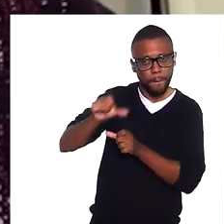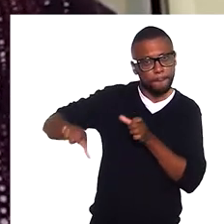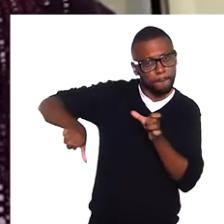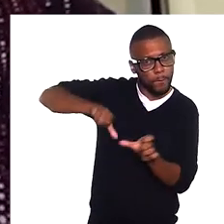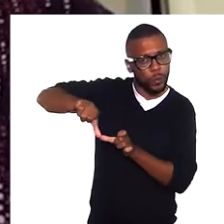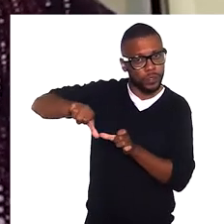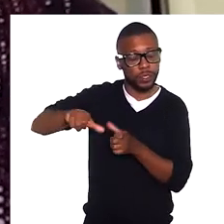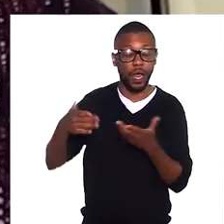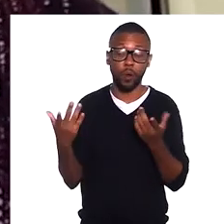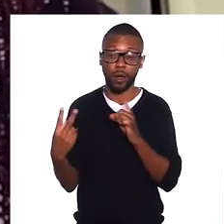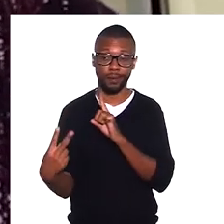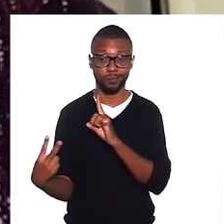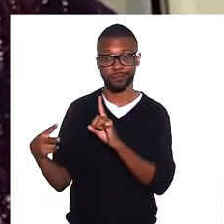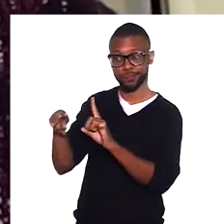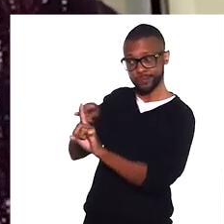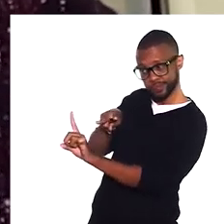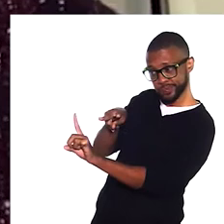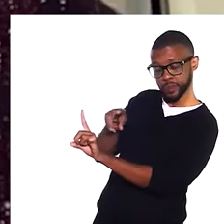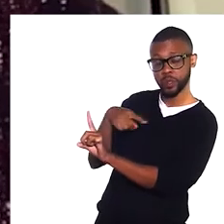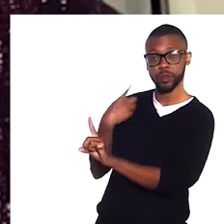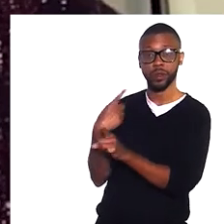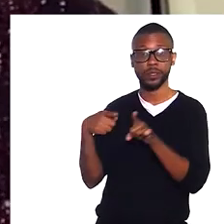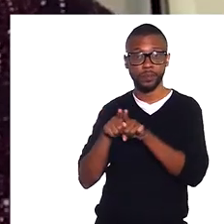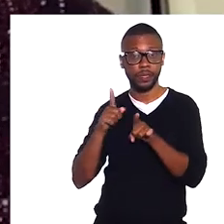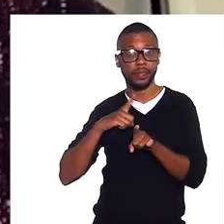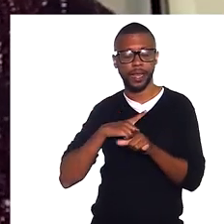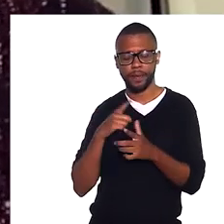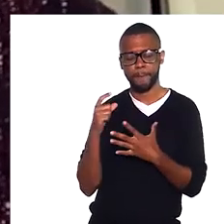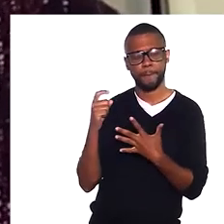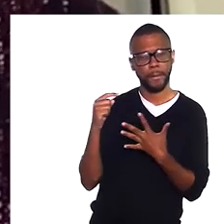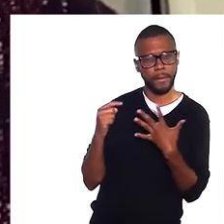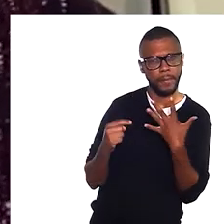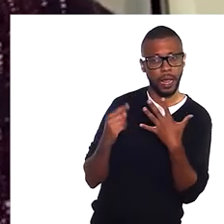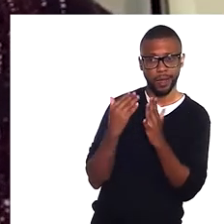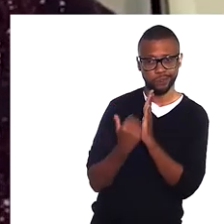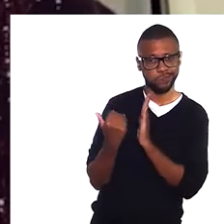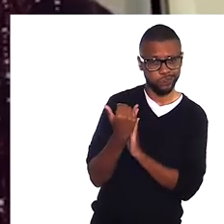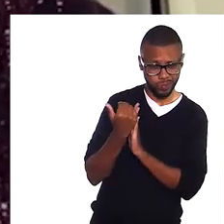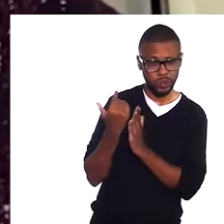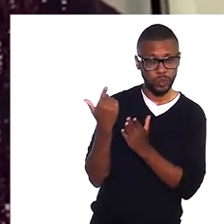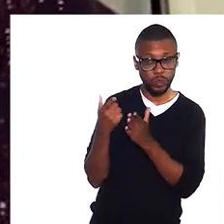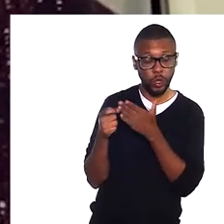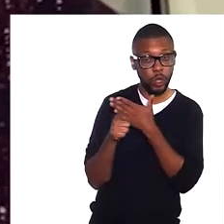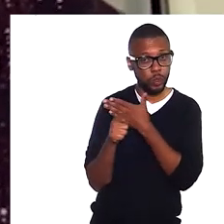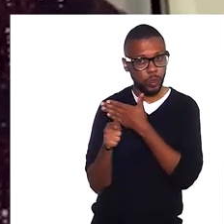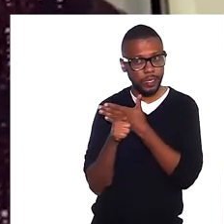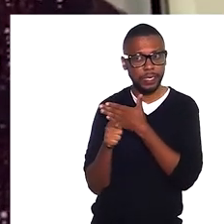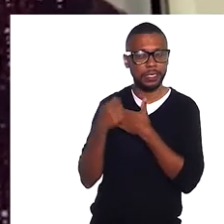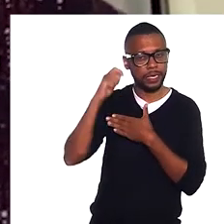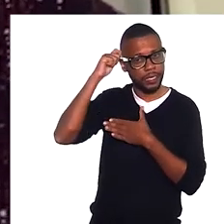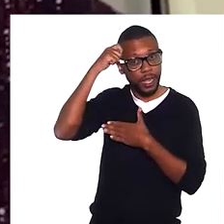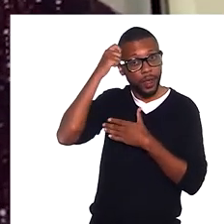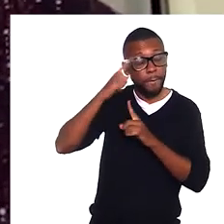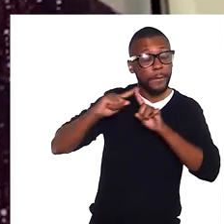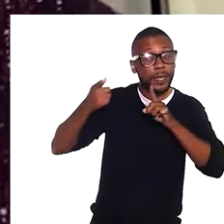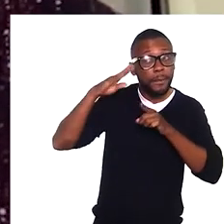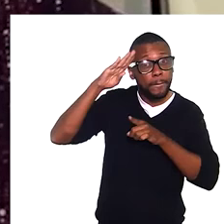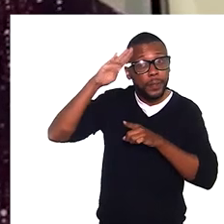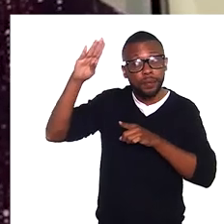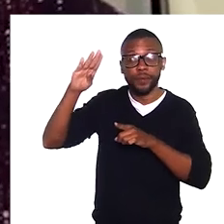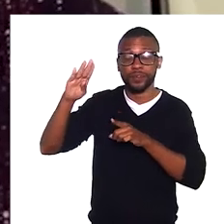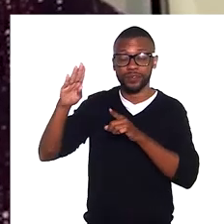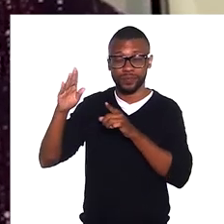Agora, por outro lado, a gente também tem uma série de equívocos de jornalistas negros, mas, sobretudo, de